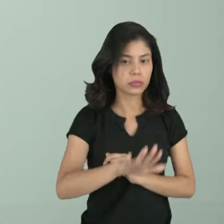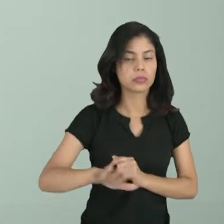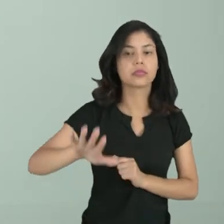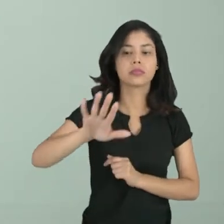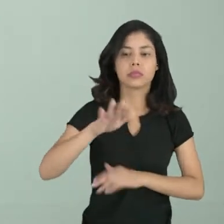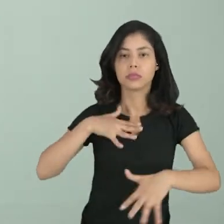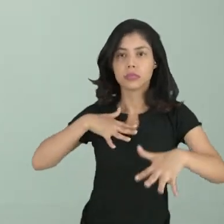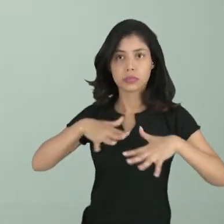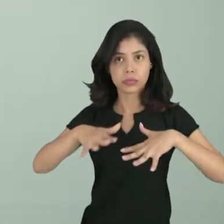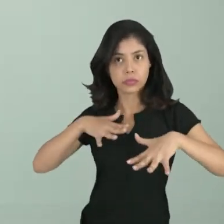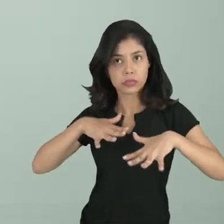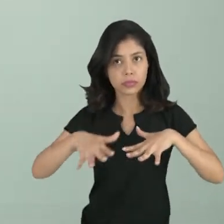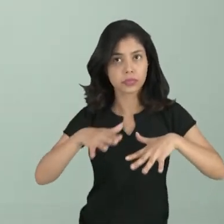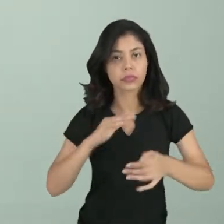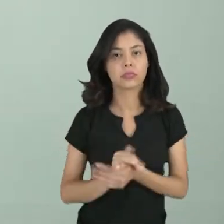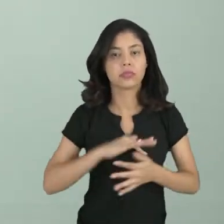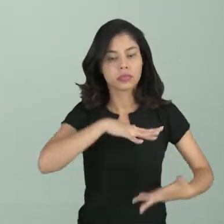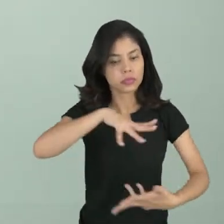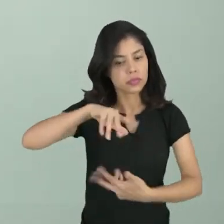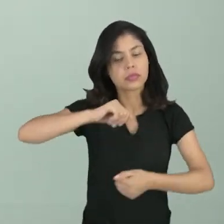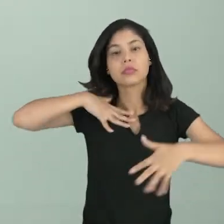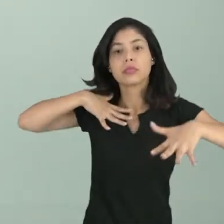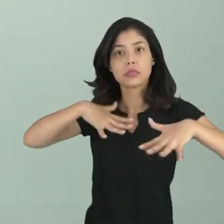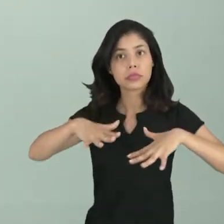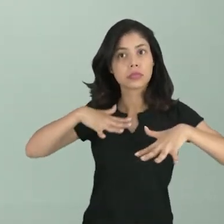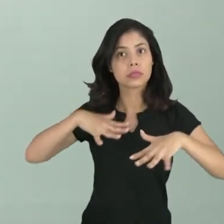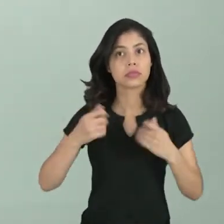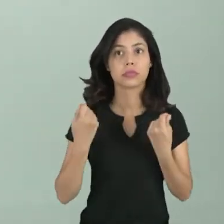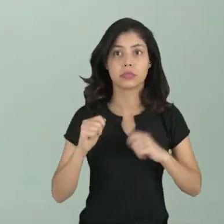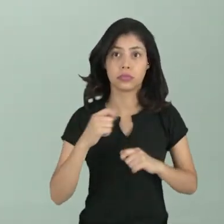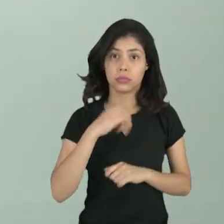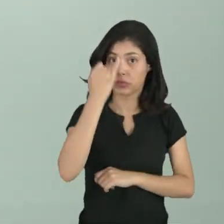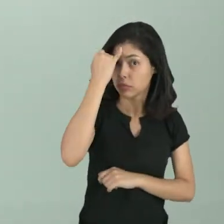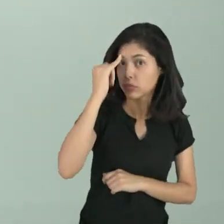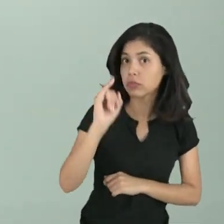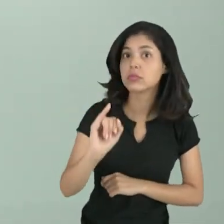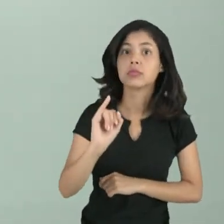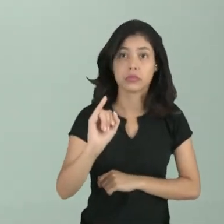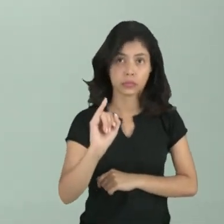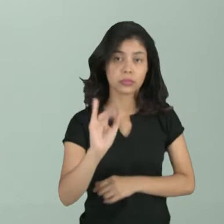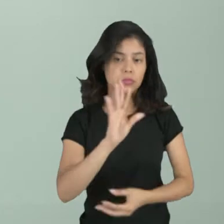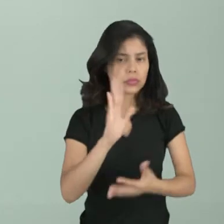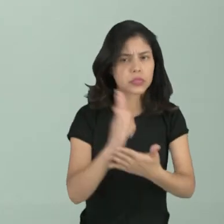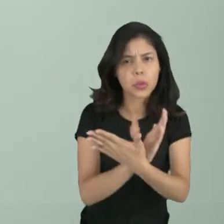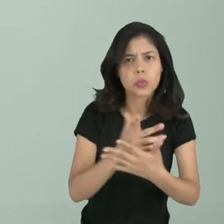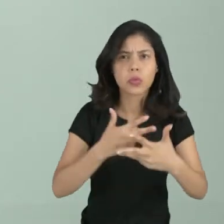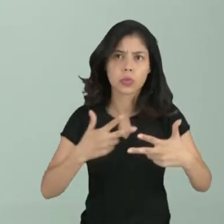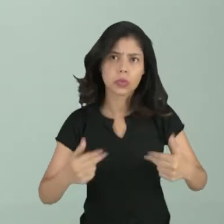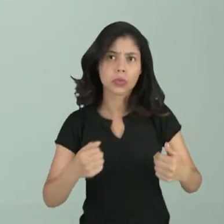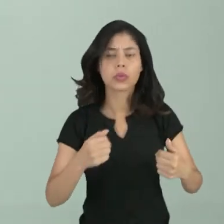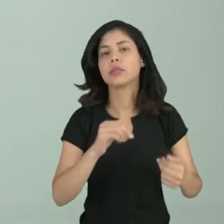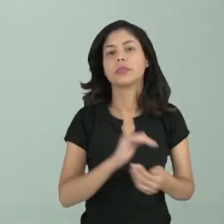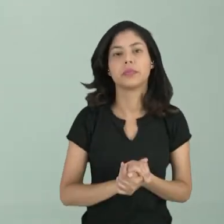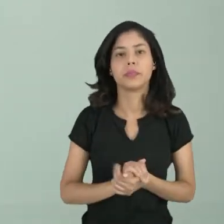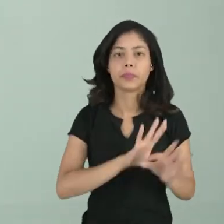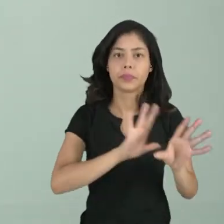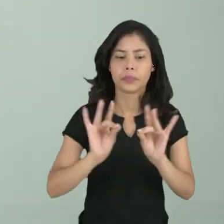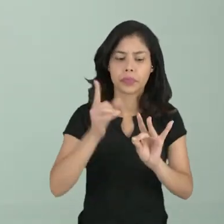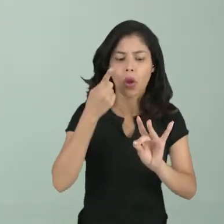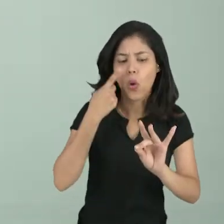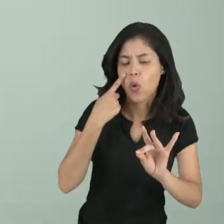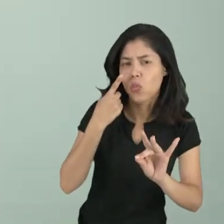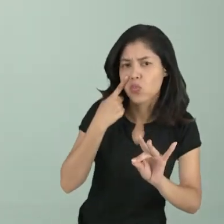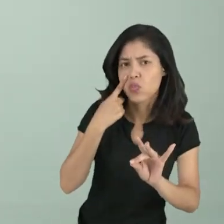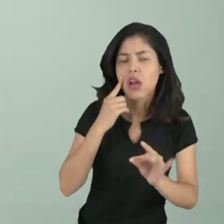está em movimento. O mundo está em movimento. Nós temos uma ideia de alguma coisa que a gente tem que